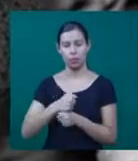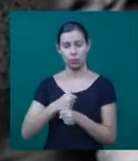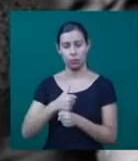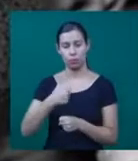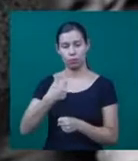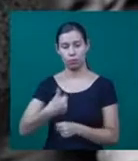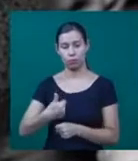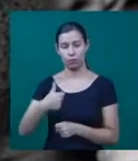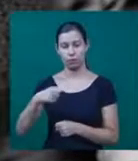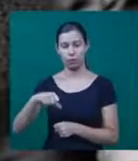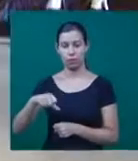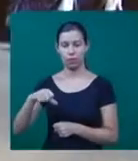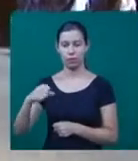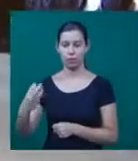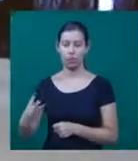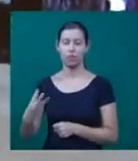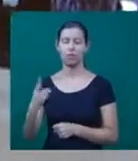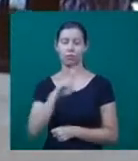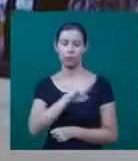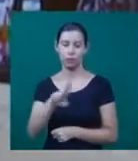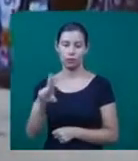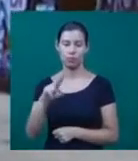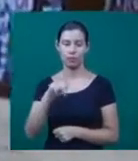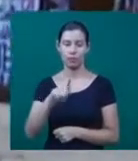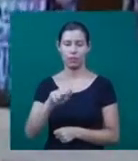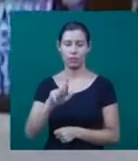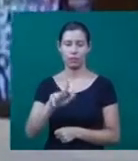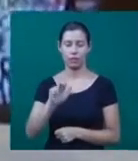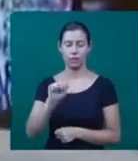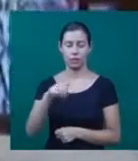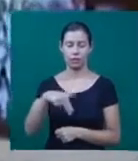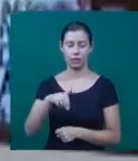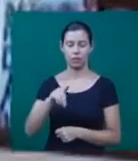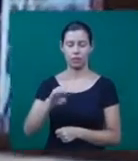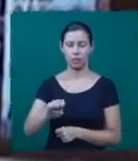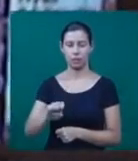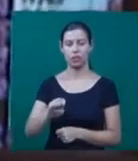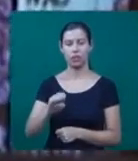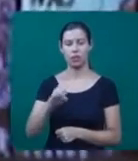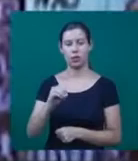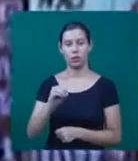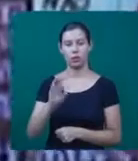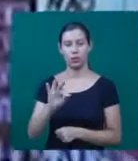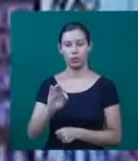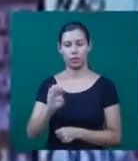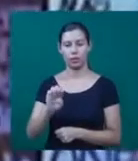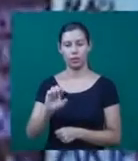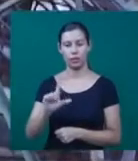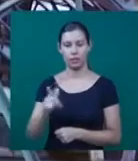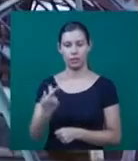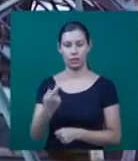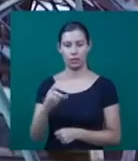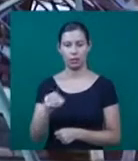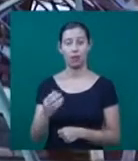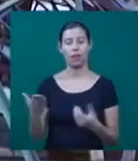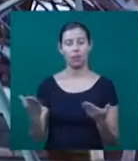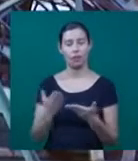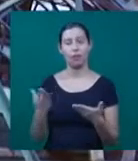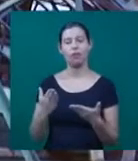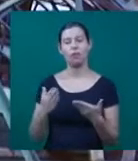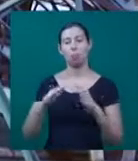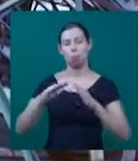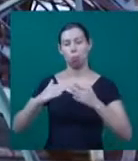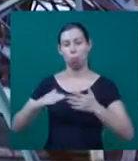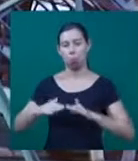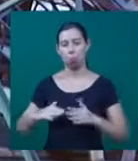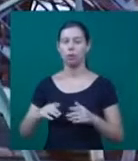conhecido no Brasil e fora dele. O teatro, de quase 800 metros quadrados, está assim, destruído e decadente. O prazo para o